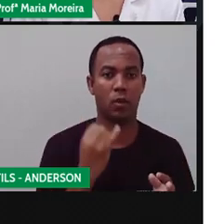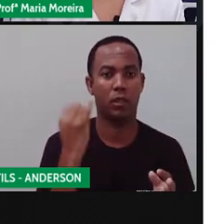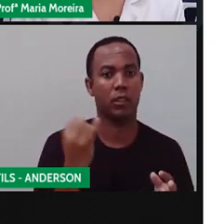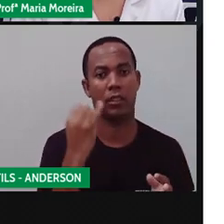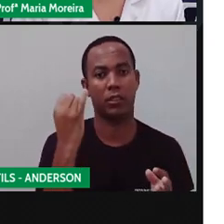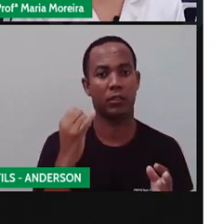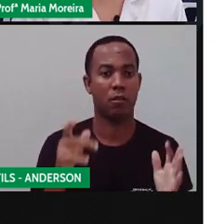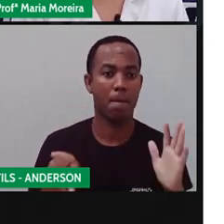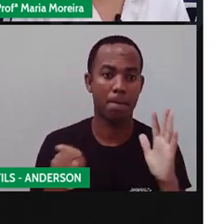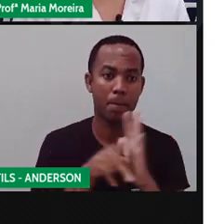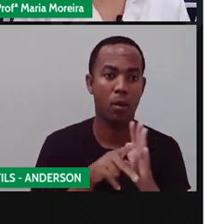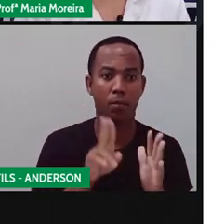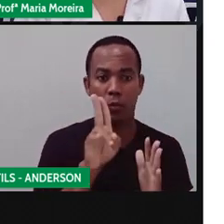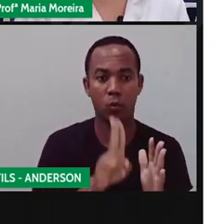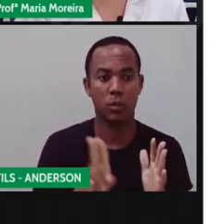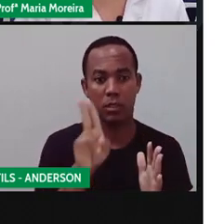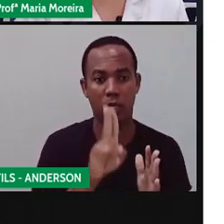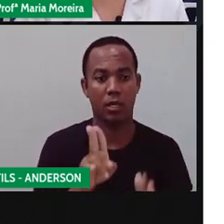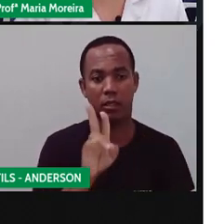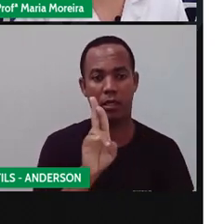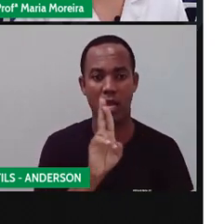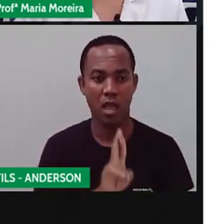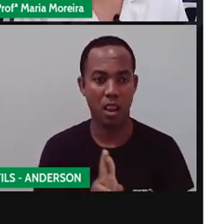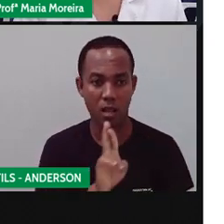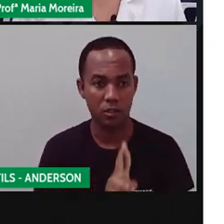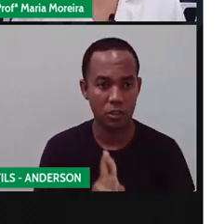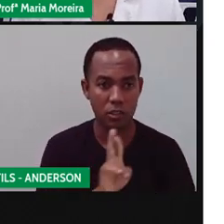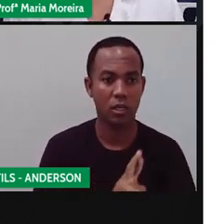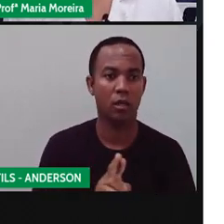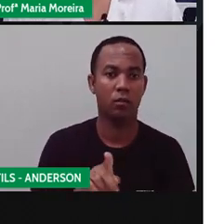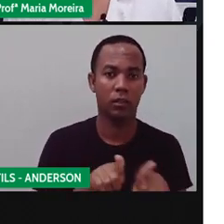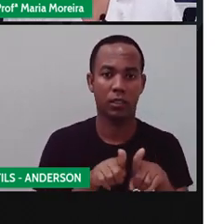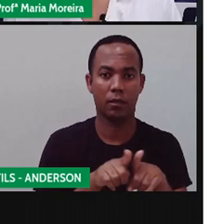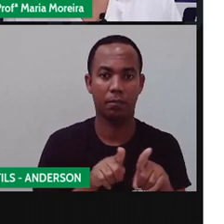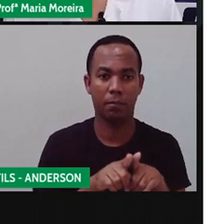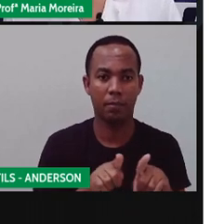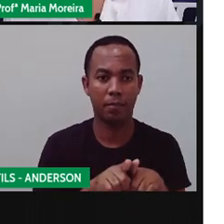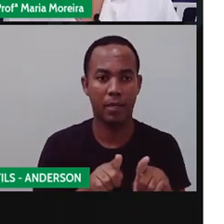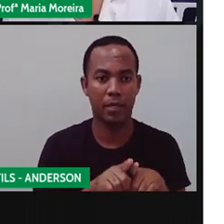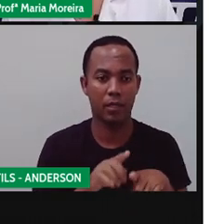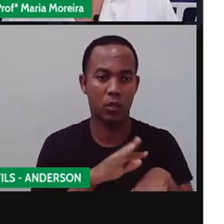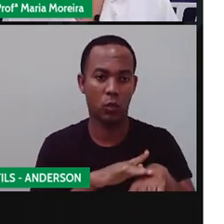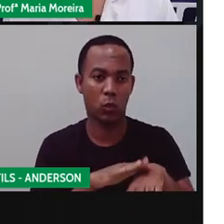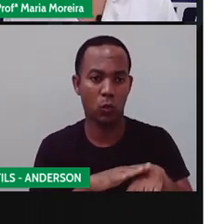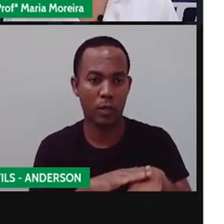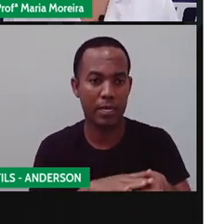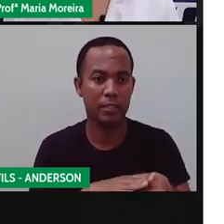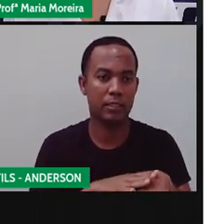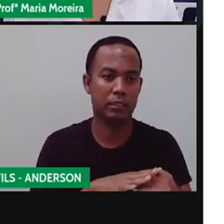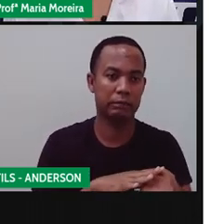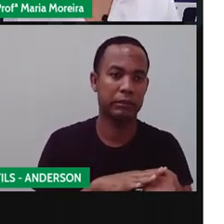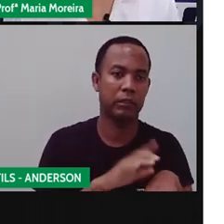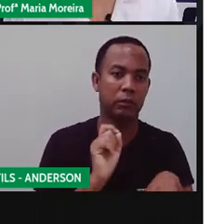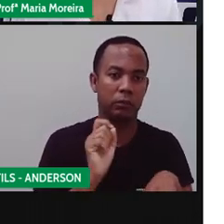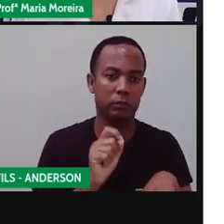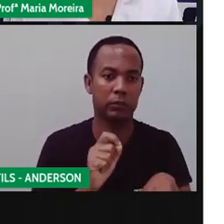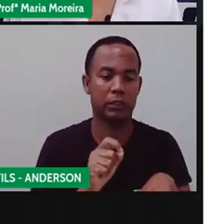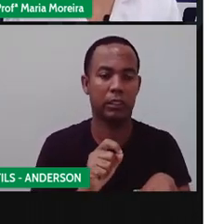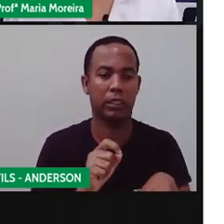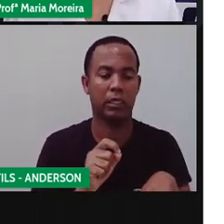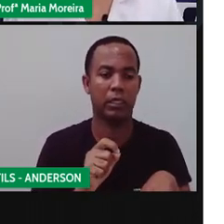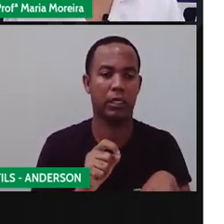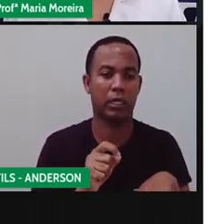utilizadas tanto nas práticas religiosas, como na cura de quem? Das enfermidades. Então, essas